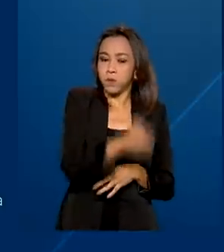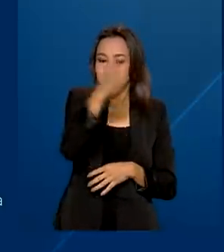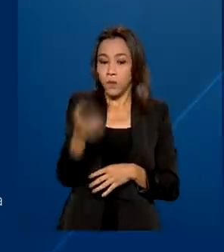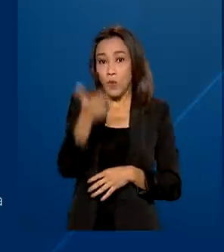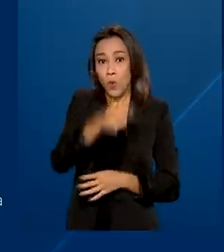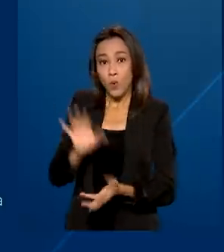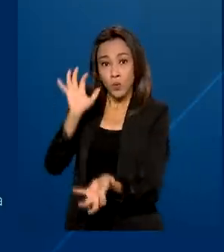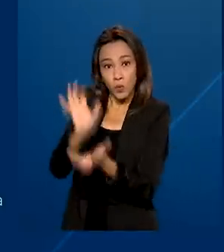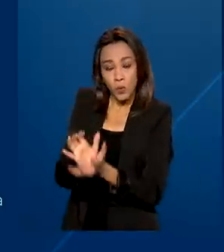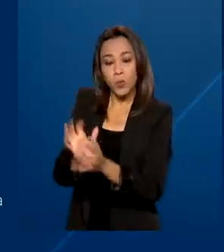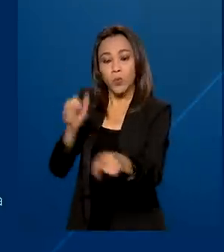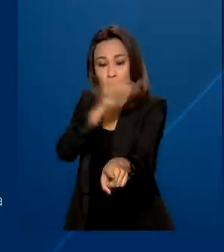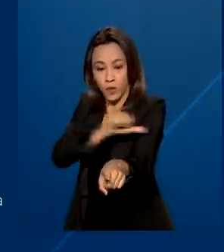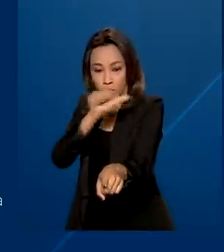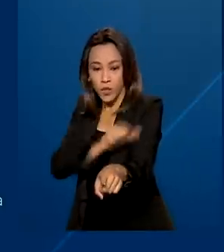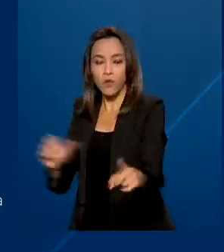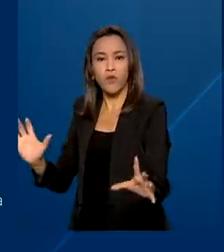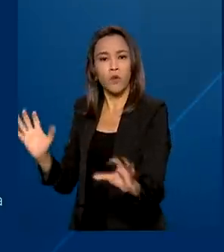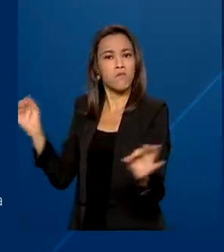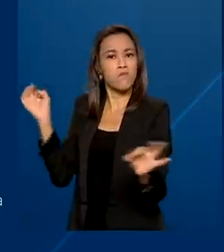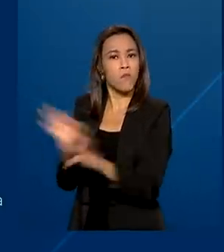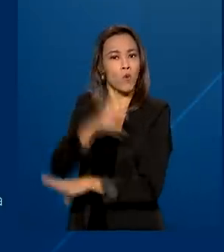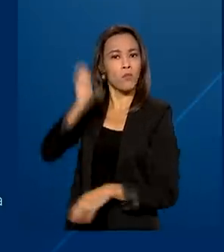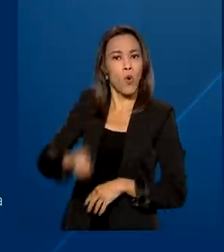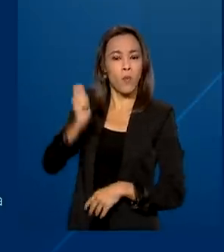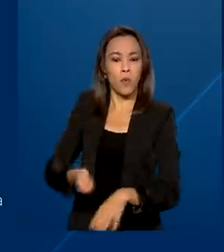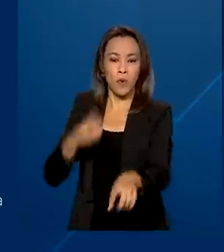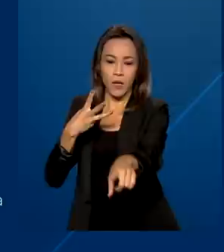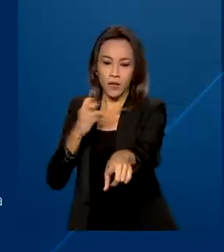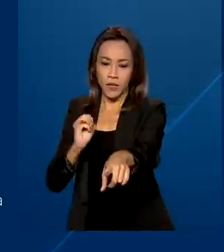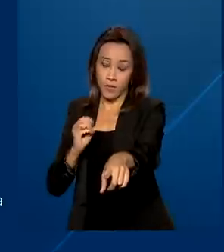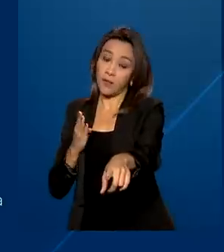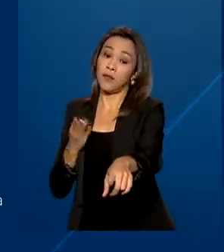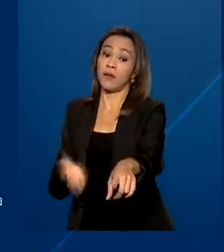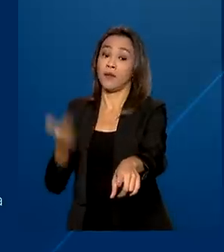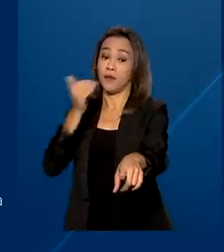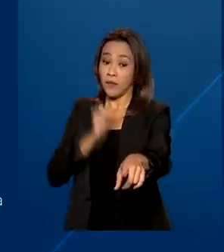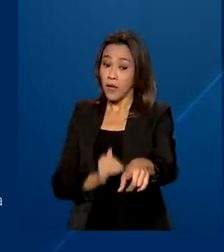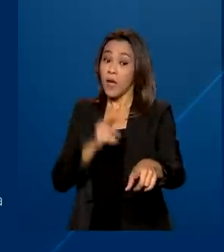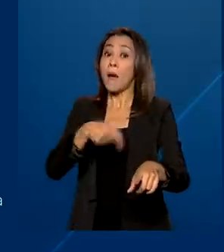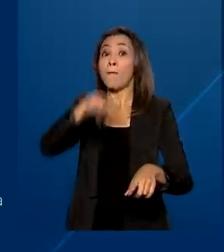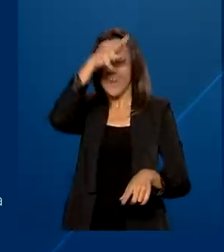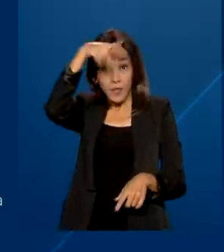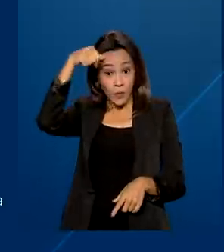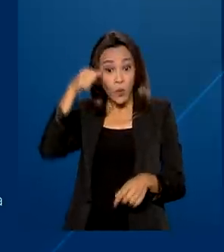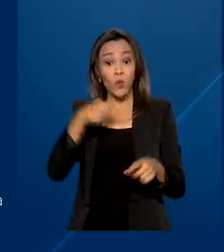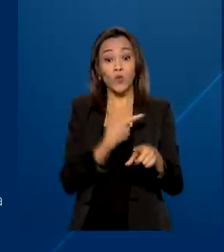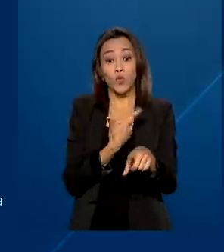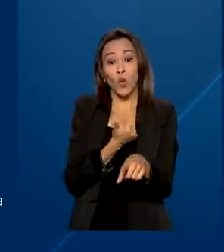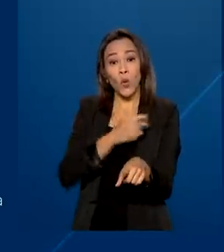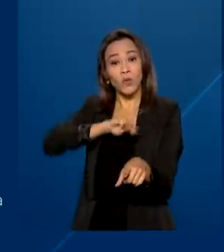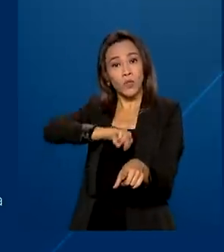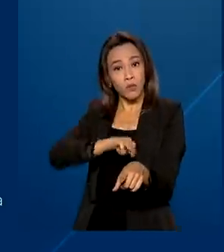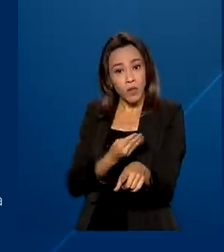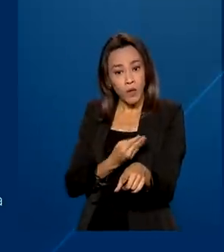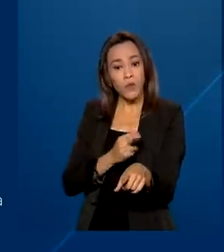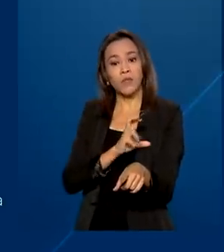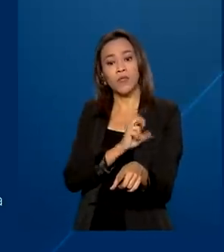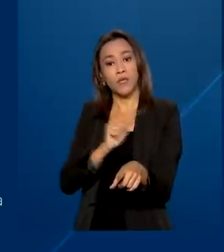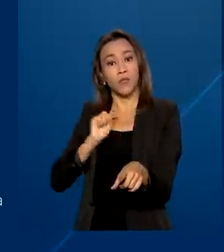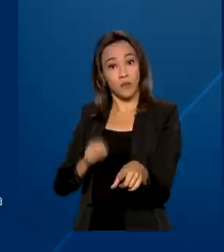lote do Rio de Janeiro foi arrebatado pelo valor de R$ milhões. Mato Grosso fechou o lote em R 12,5 milhões.